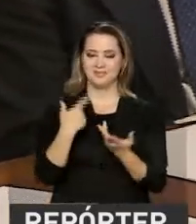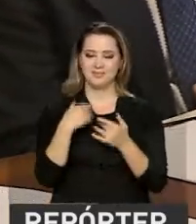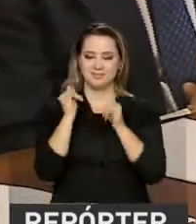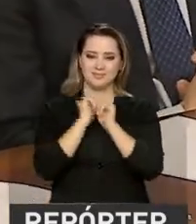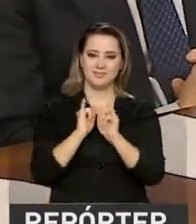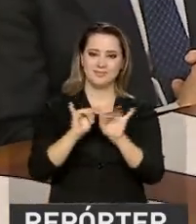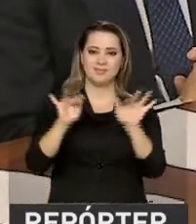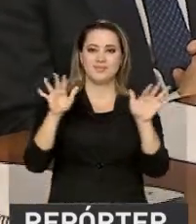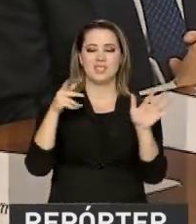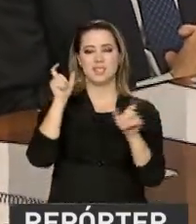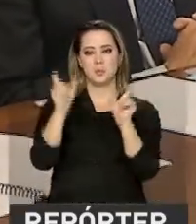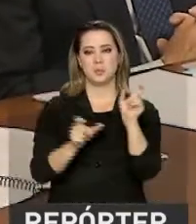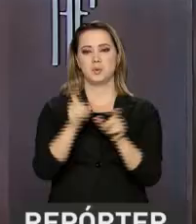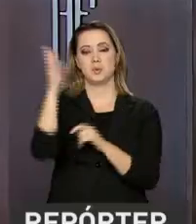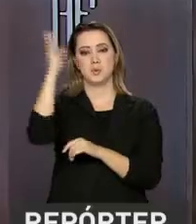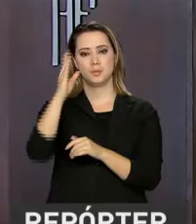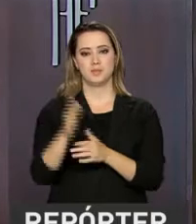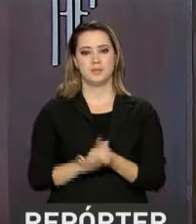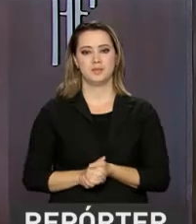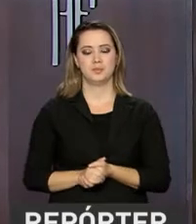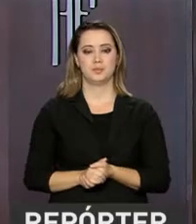transmitiu aos brasileiros.